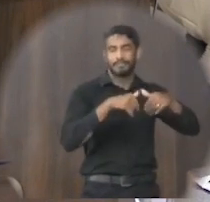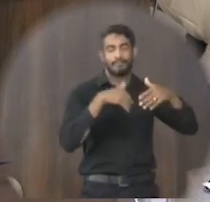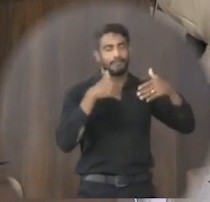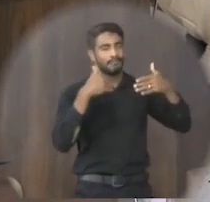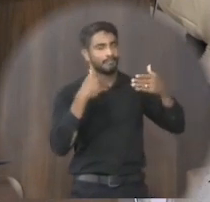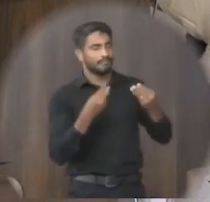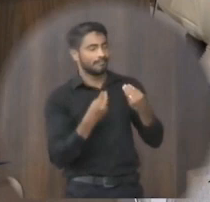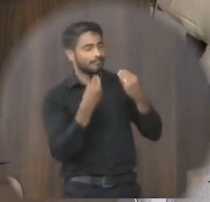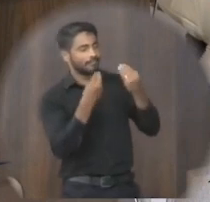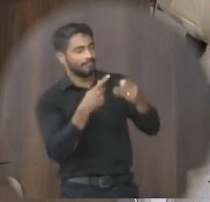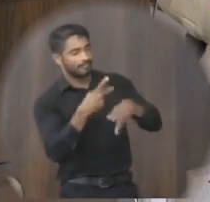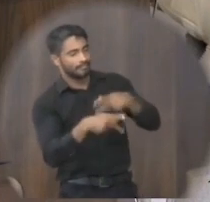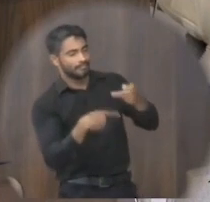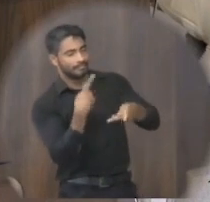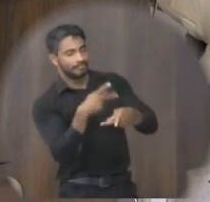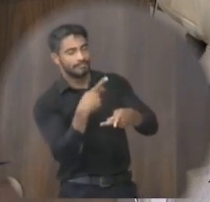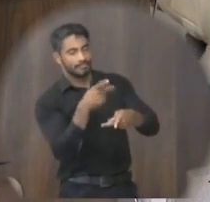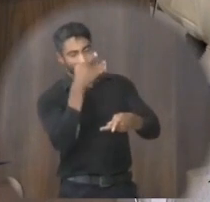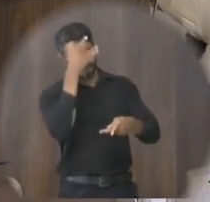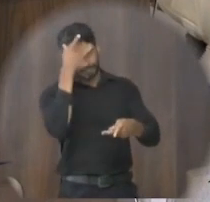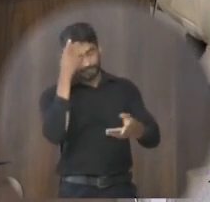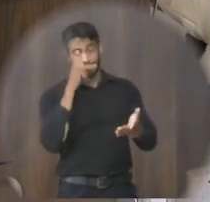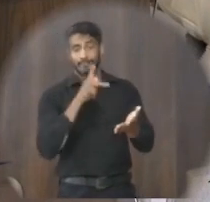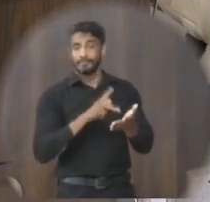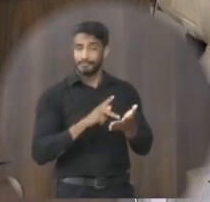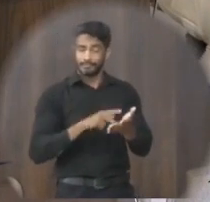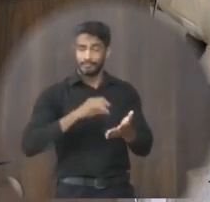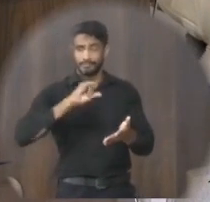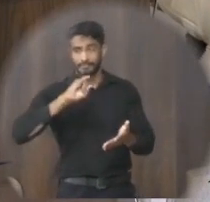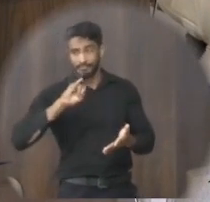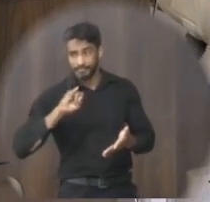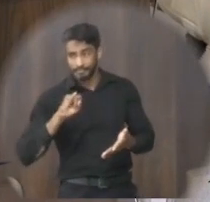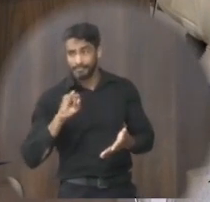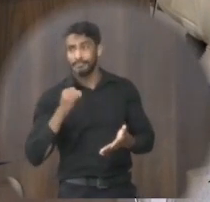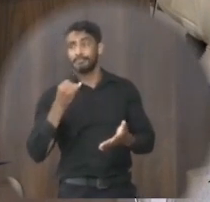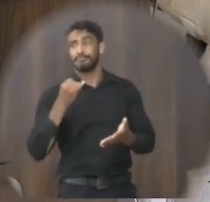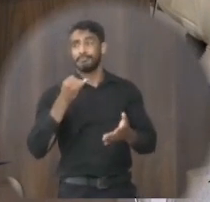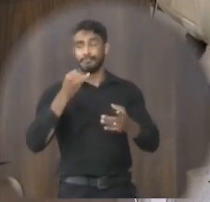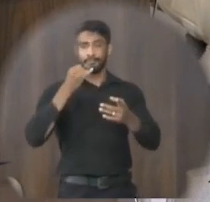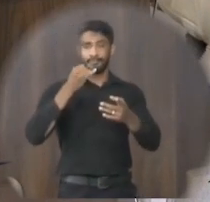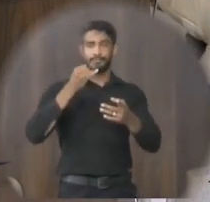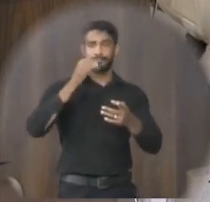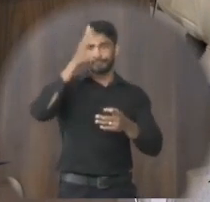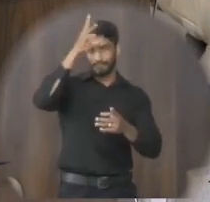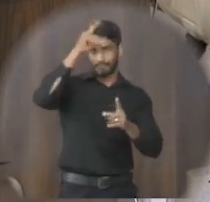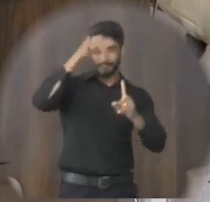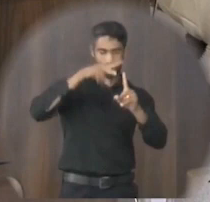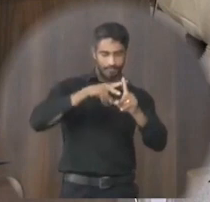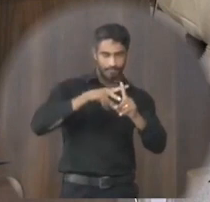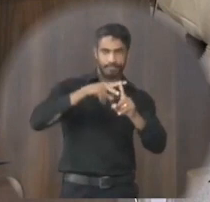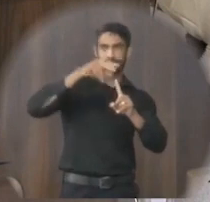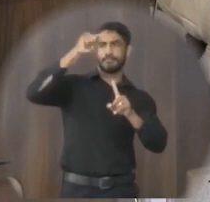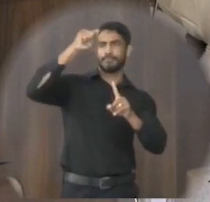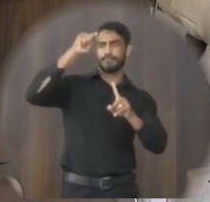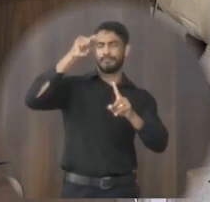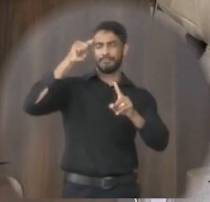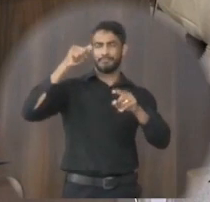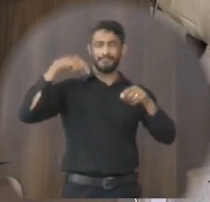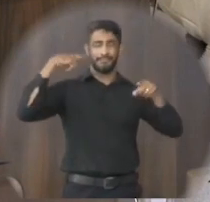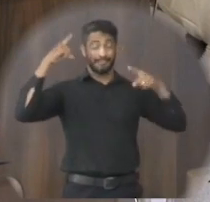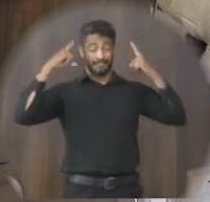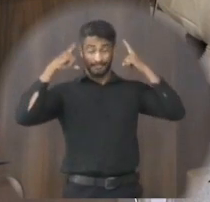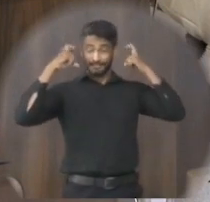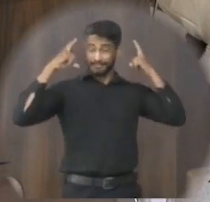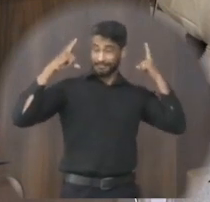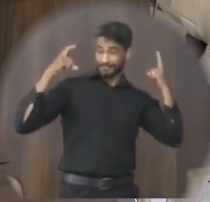de fato eu aproveitei essa oportunidade aí do Atlético que está sendo campeão desse barulho todo do